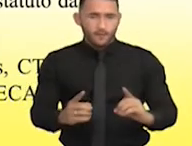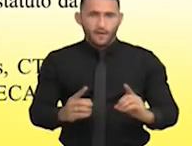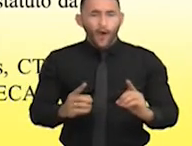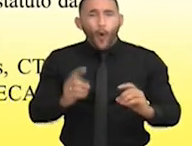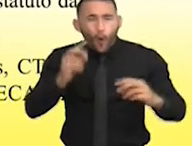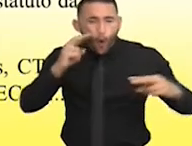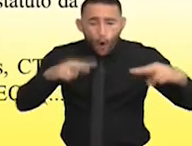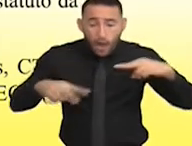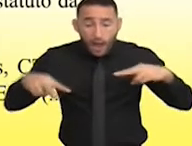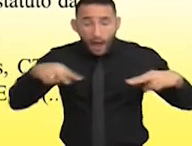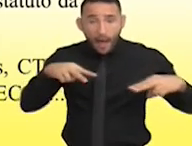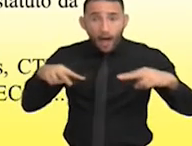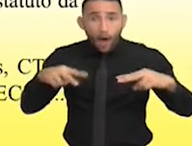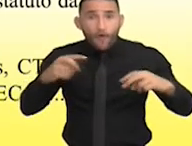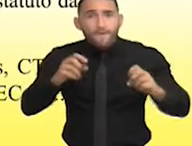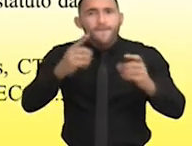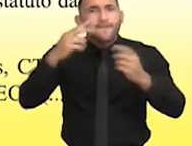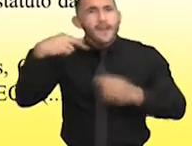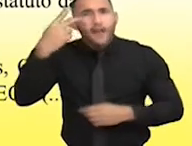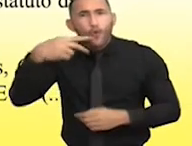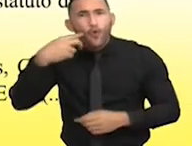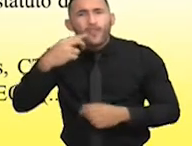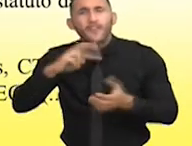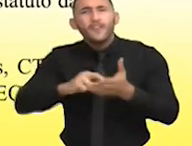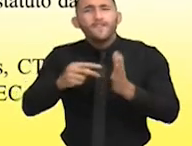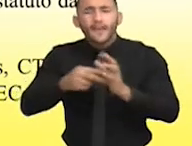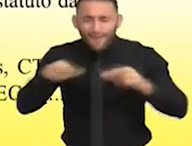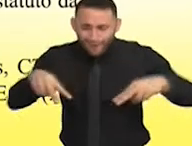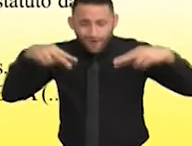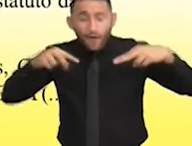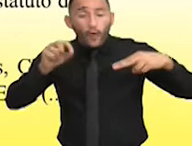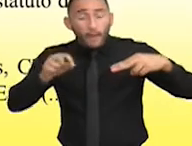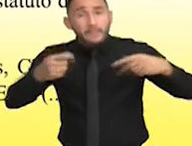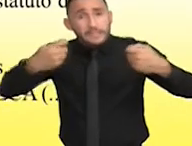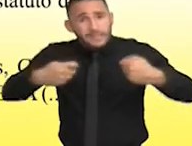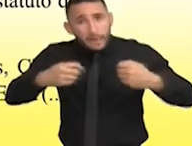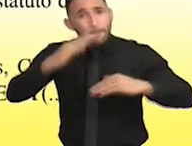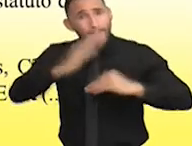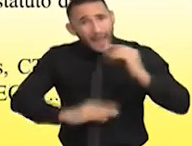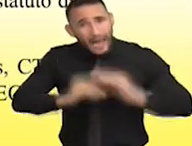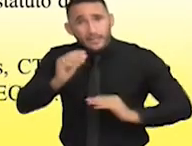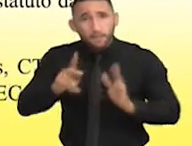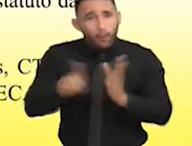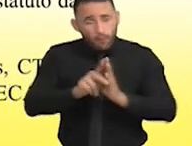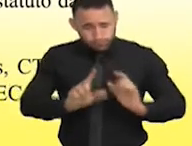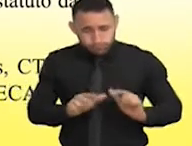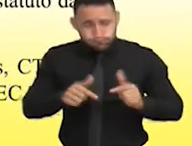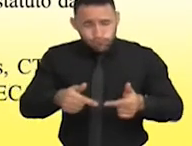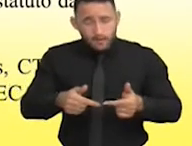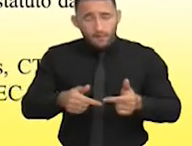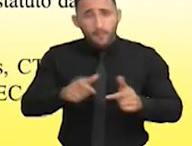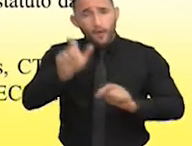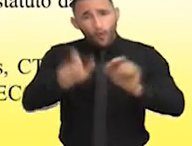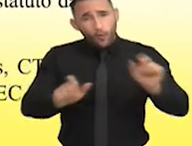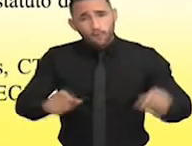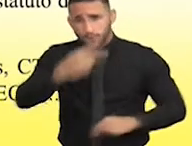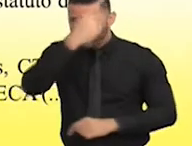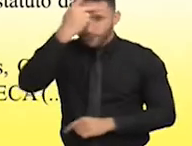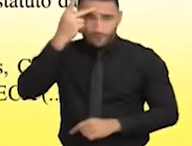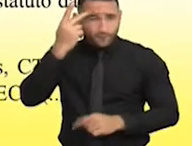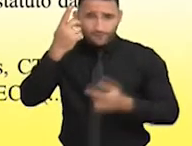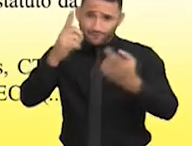vereadores, mais uma vez ressalto, colocar em prática políticas públicas de atuação aos direitos da pessoa com deficiência.